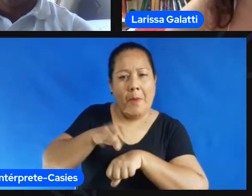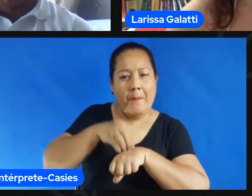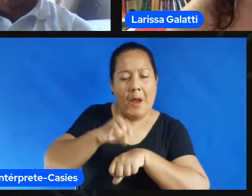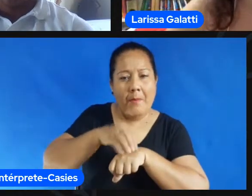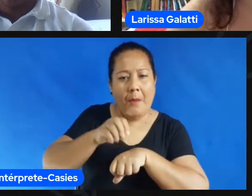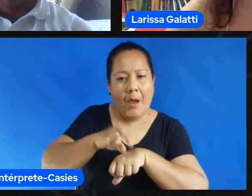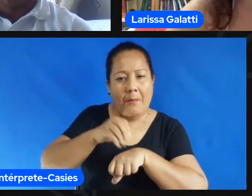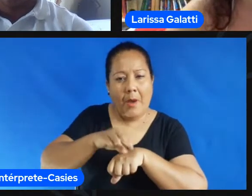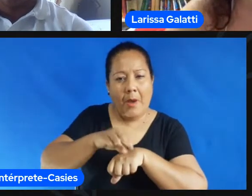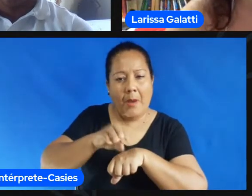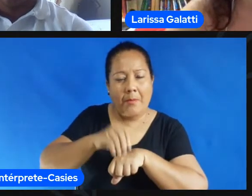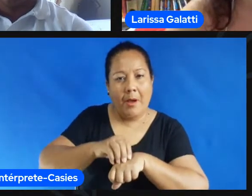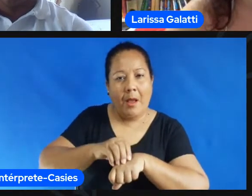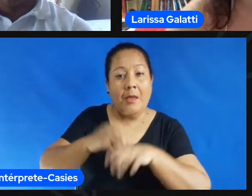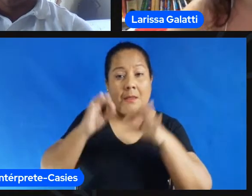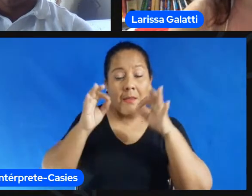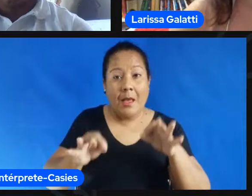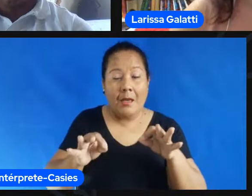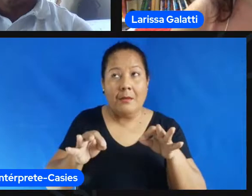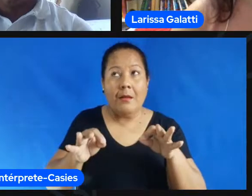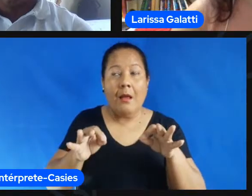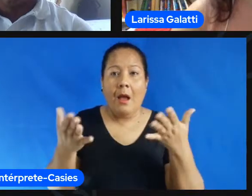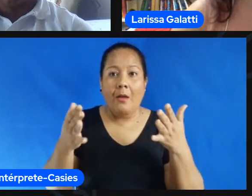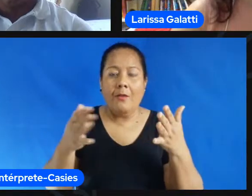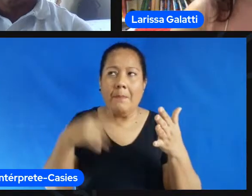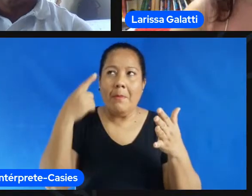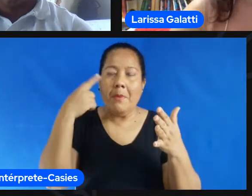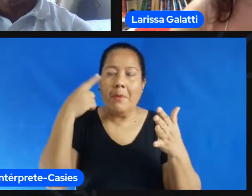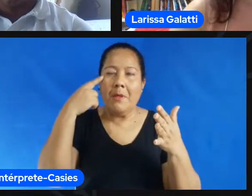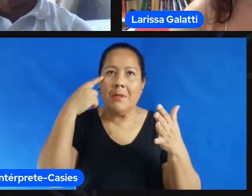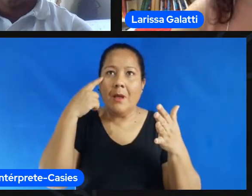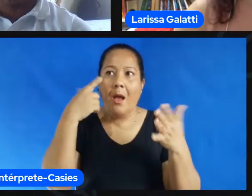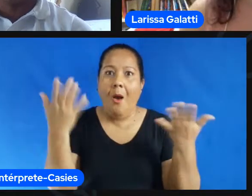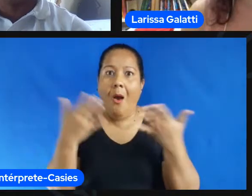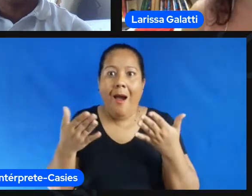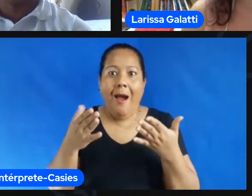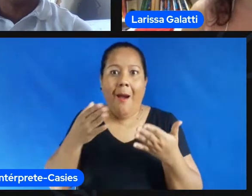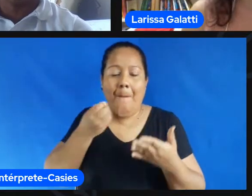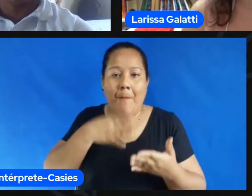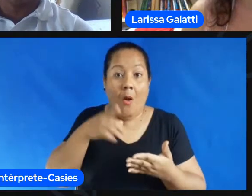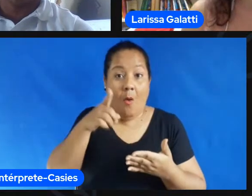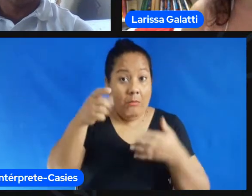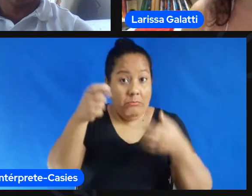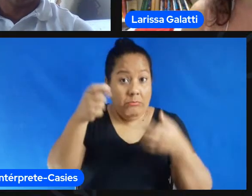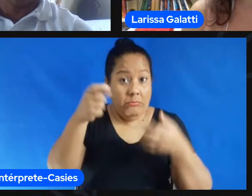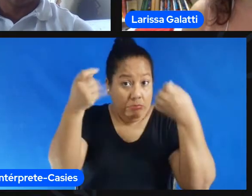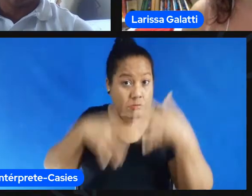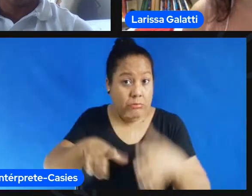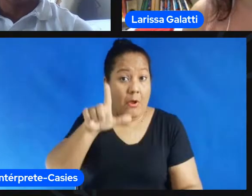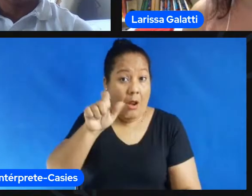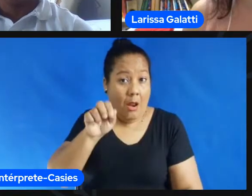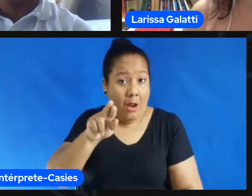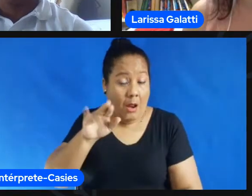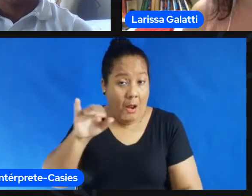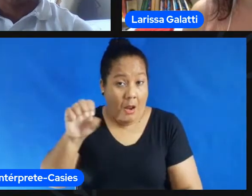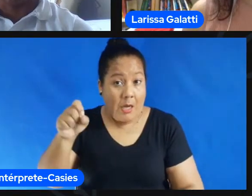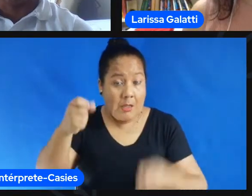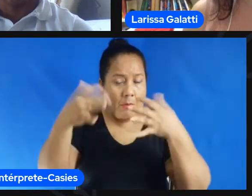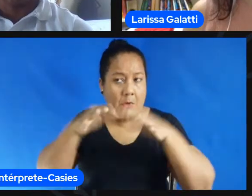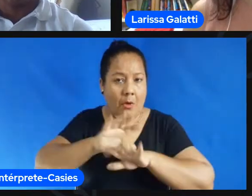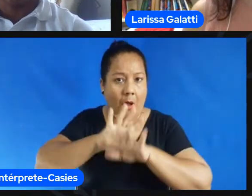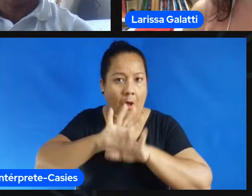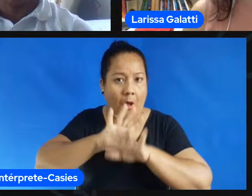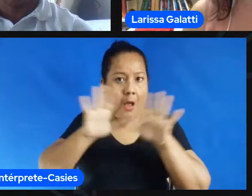lá da minha aula de 5 anos atrás amanhã de novo eu vou ficar triste né porque as crianças de hoje não são as mesmas de 5 anos atrás